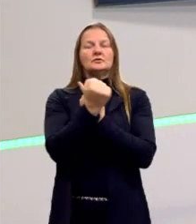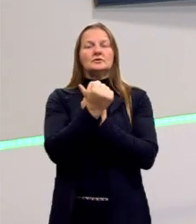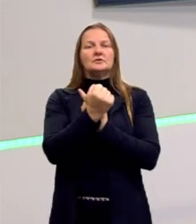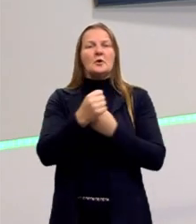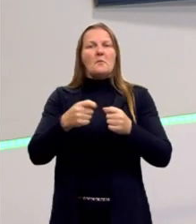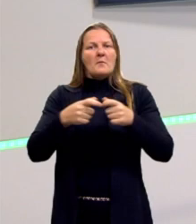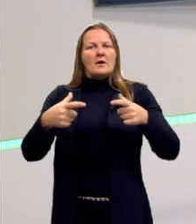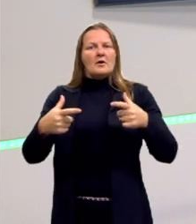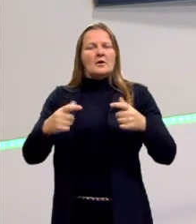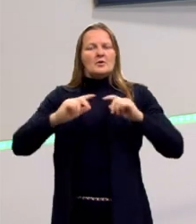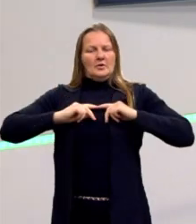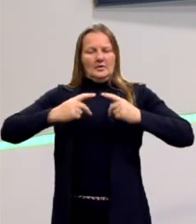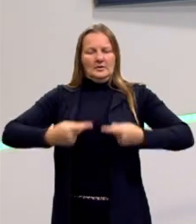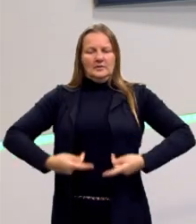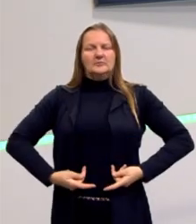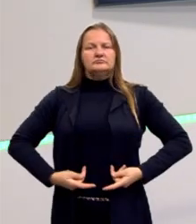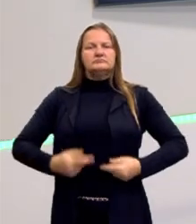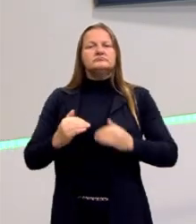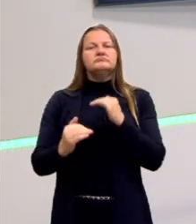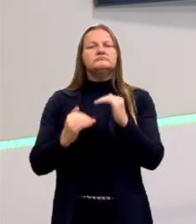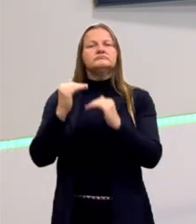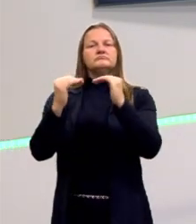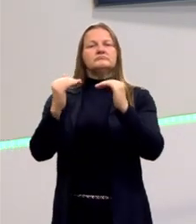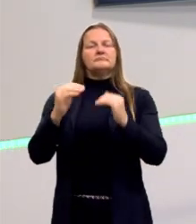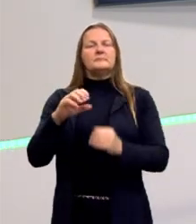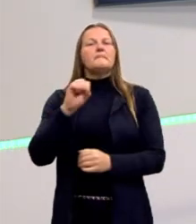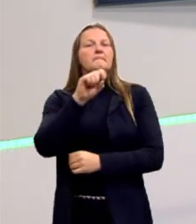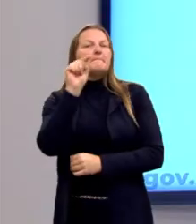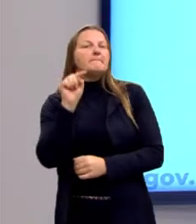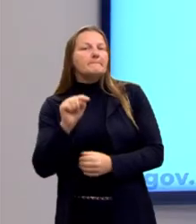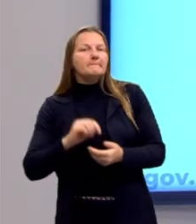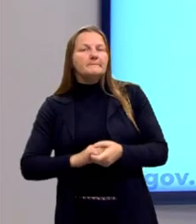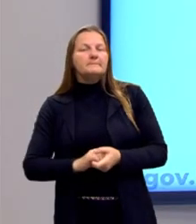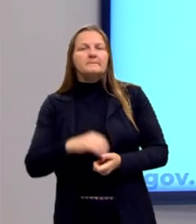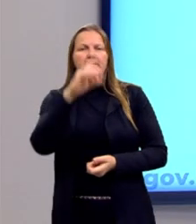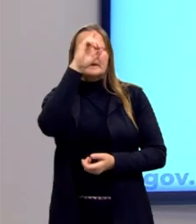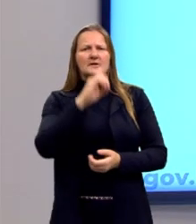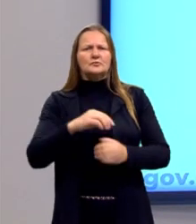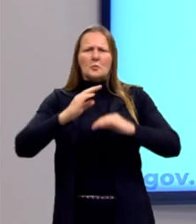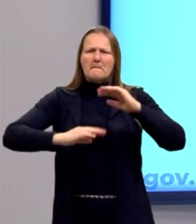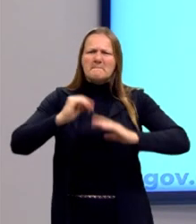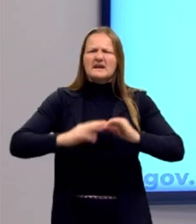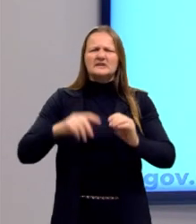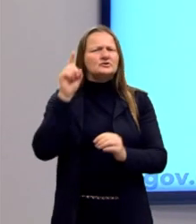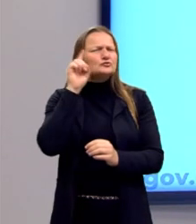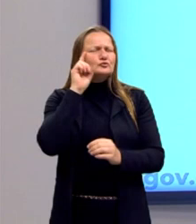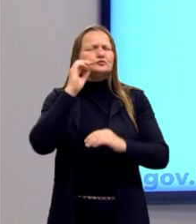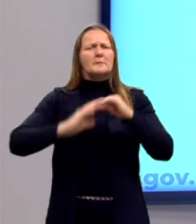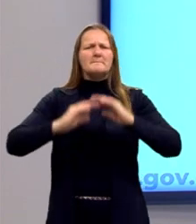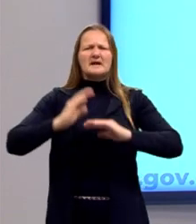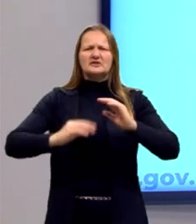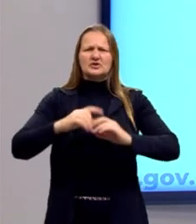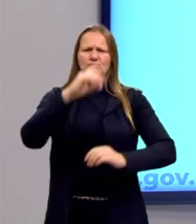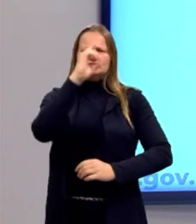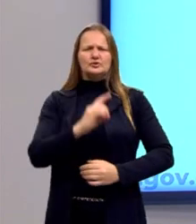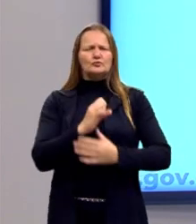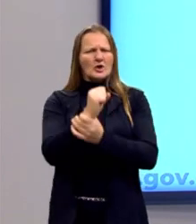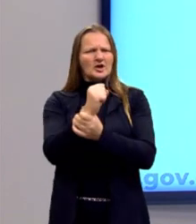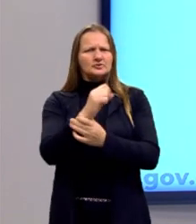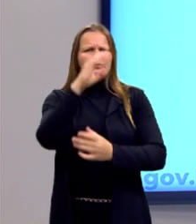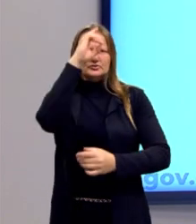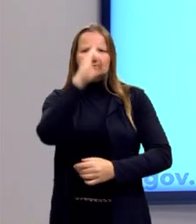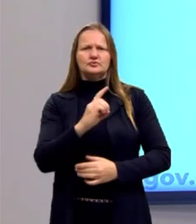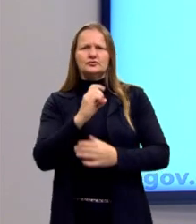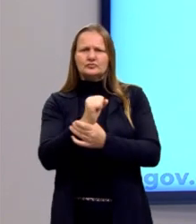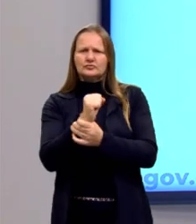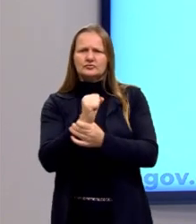grau de humanização? Será que se esses direitos estivessem na prática, acontecessem na prática, seria diferente?